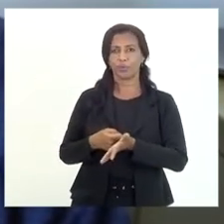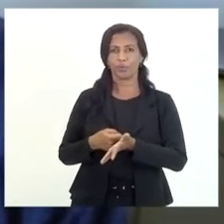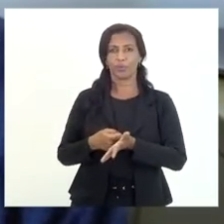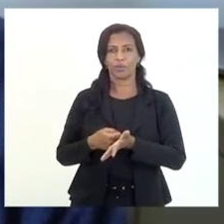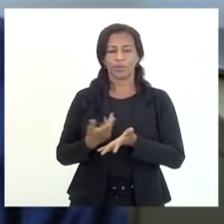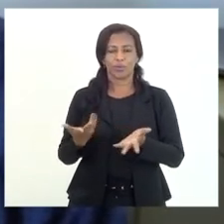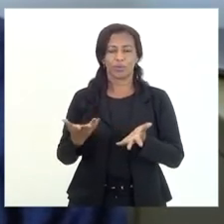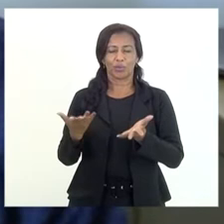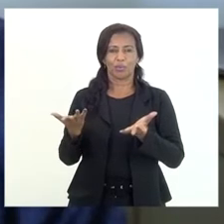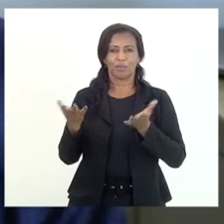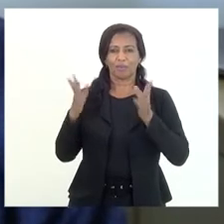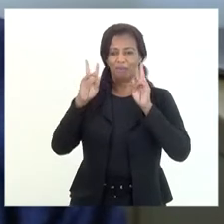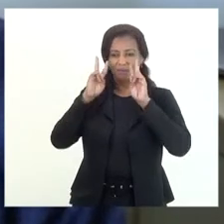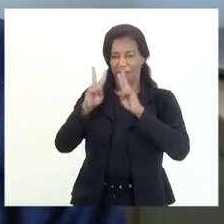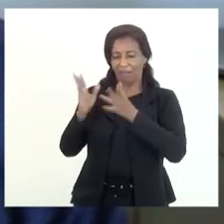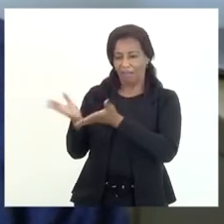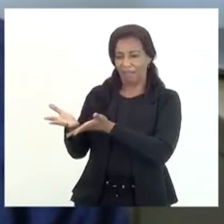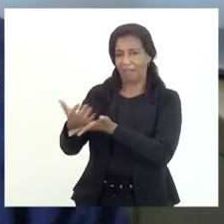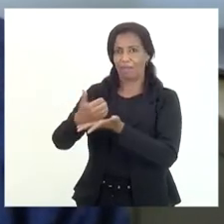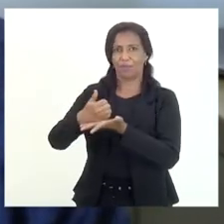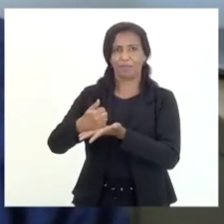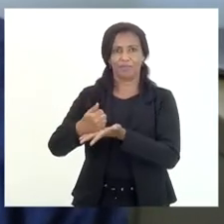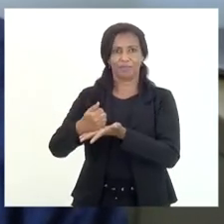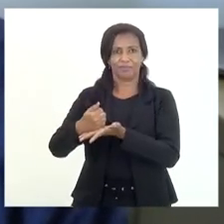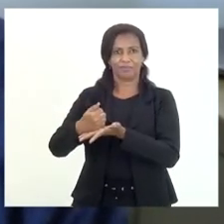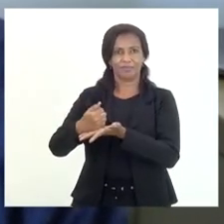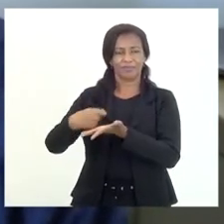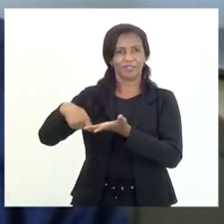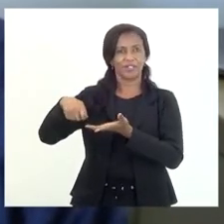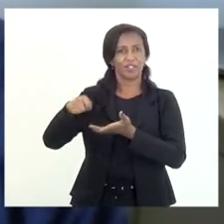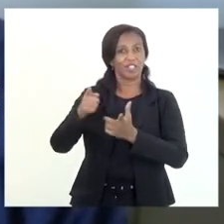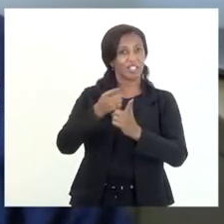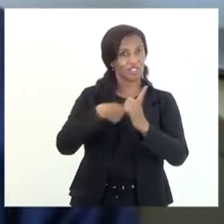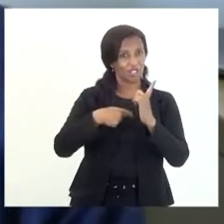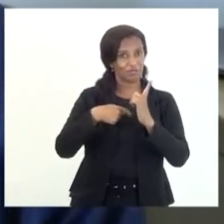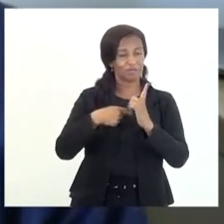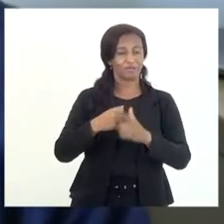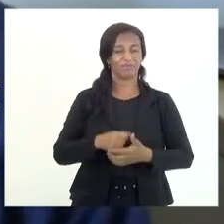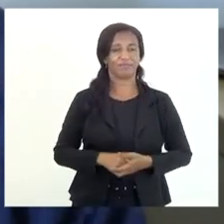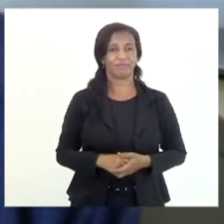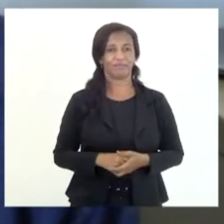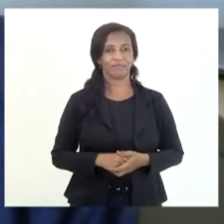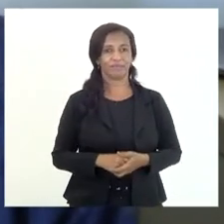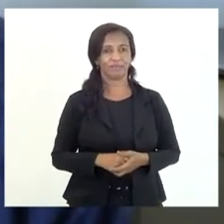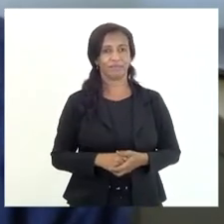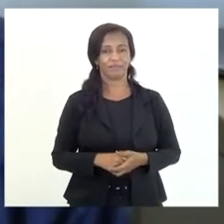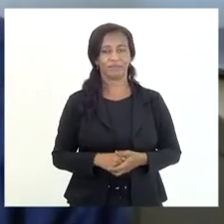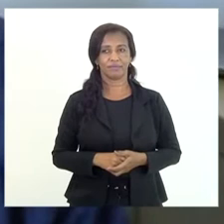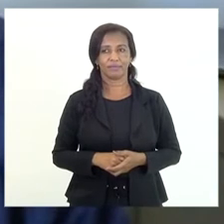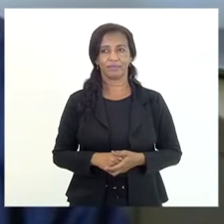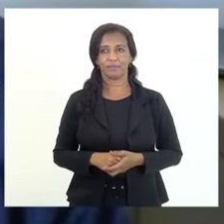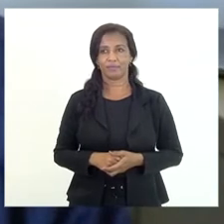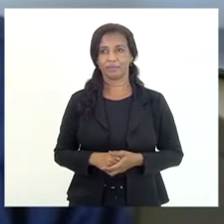ponto de vista de recuperação da dívida ativa que a norma